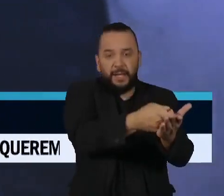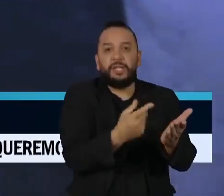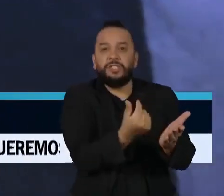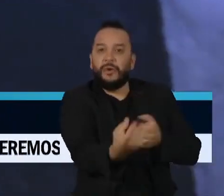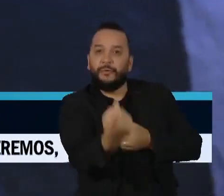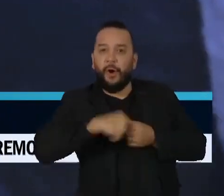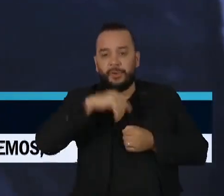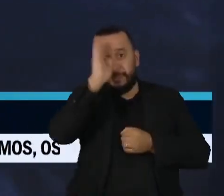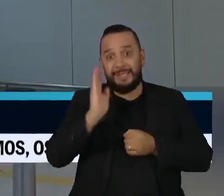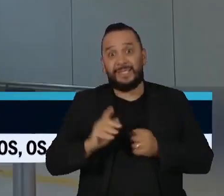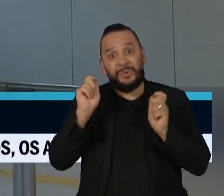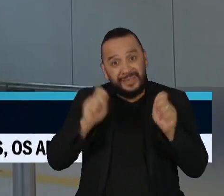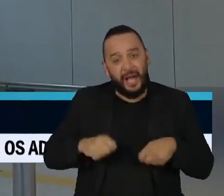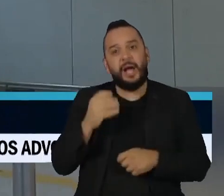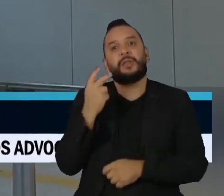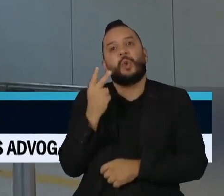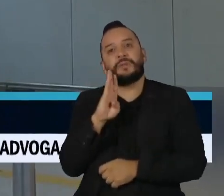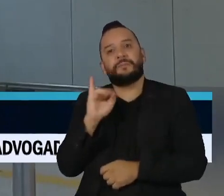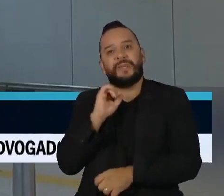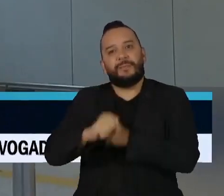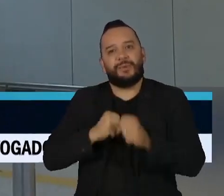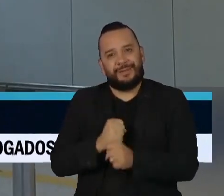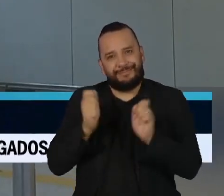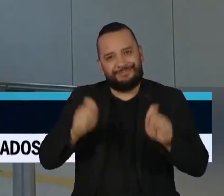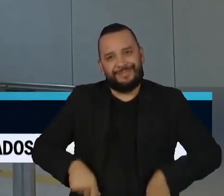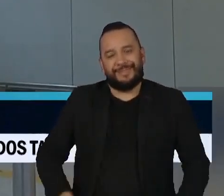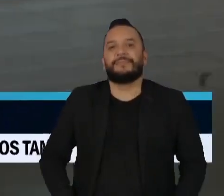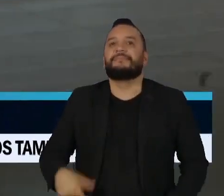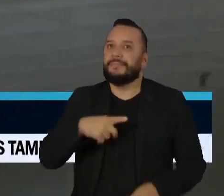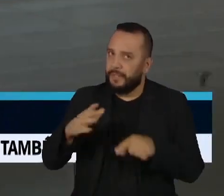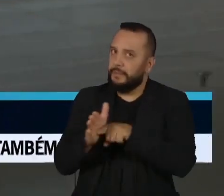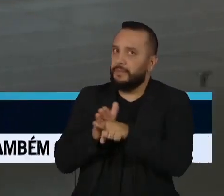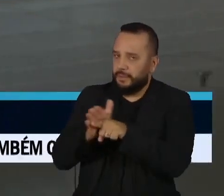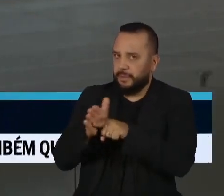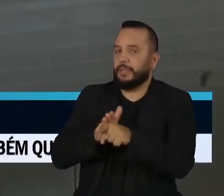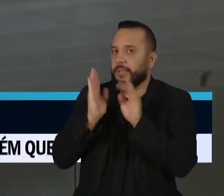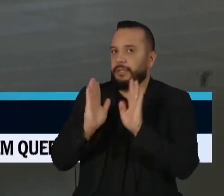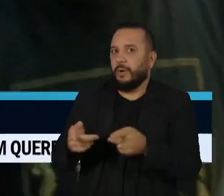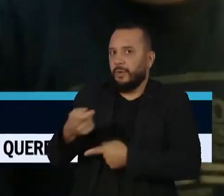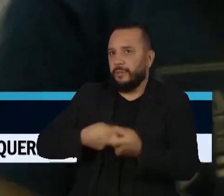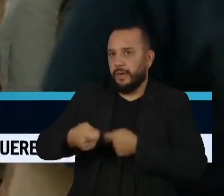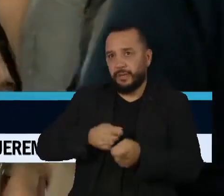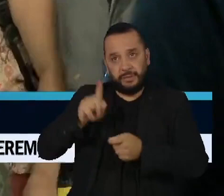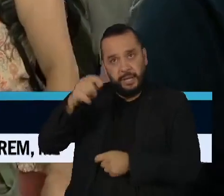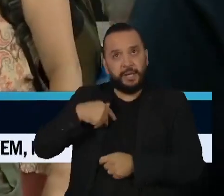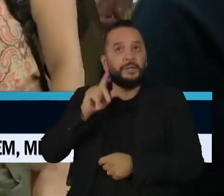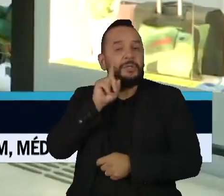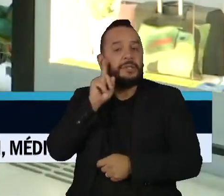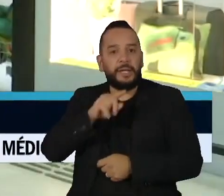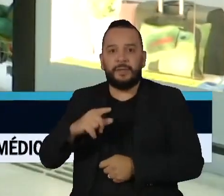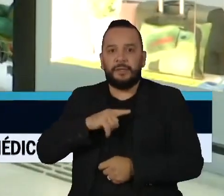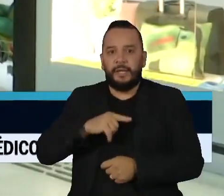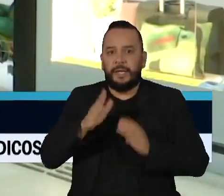bilhões de reais por ano. Os dados são de uma pesquisa do Instituto Fecomércio do Rio de Janeiro. O Tax Free, o